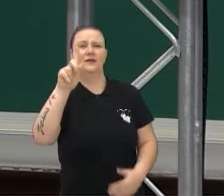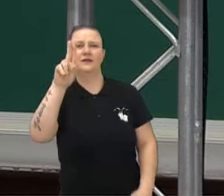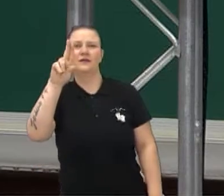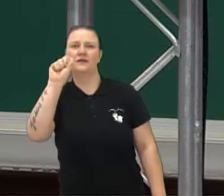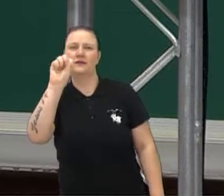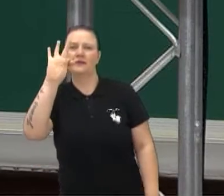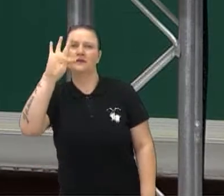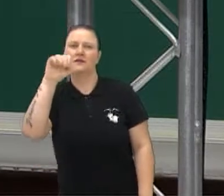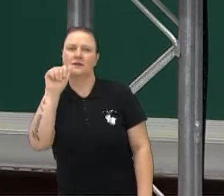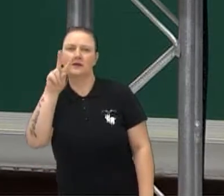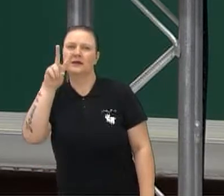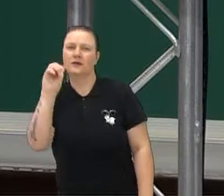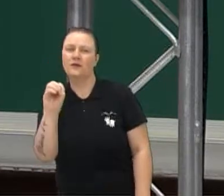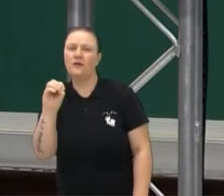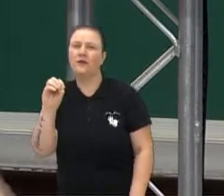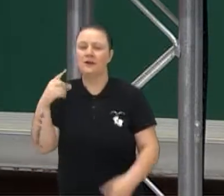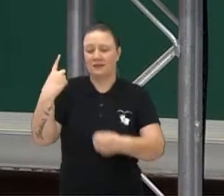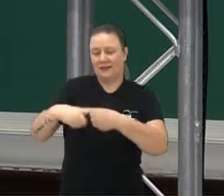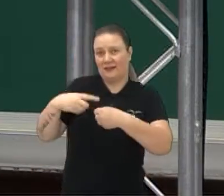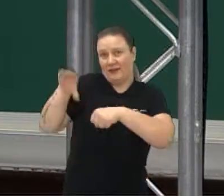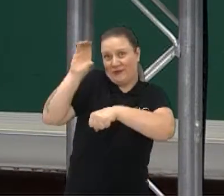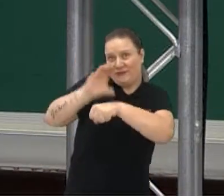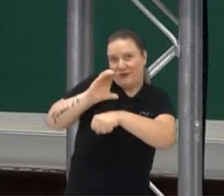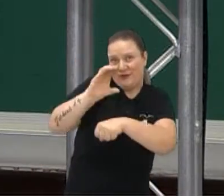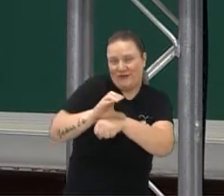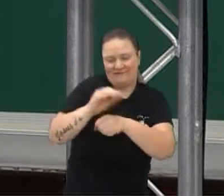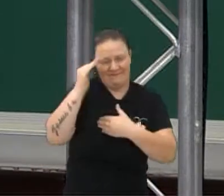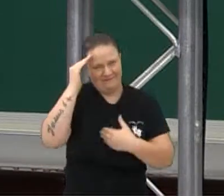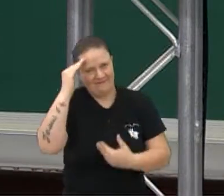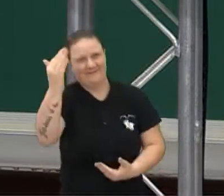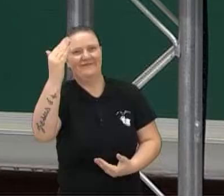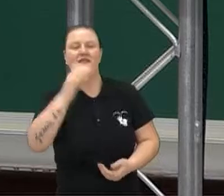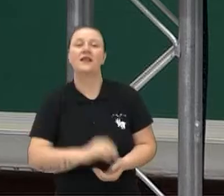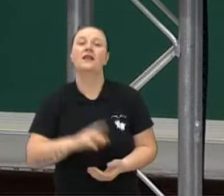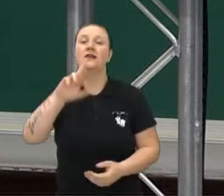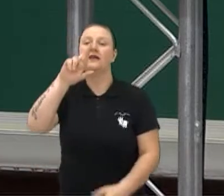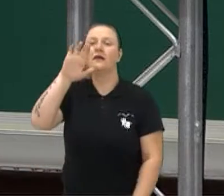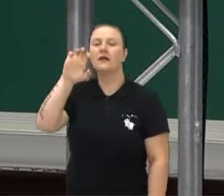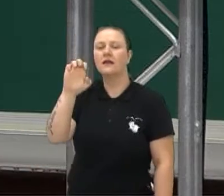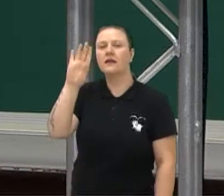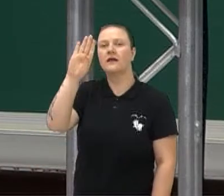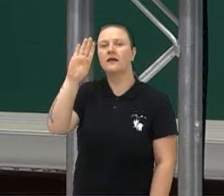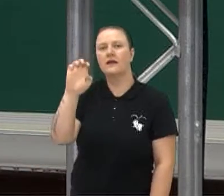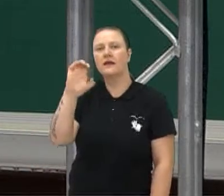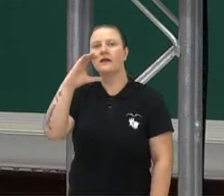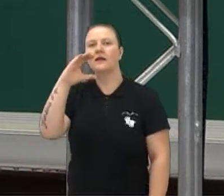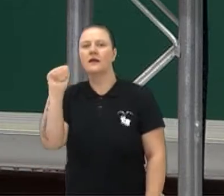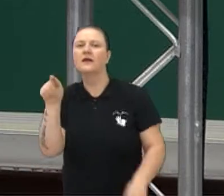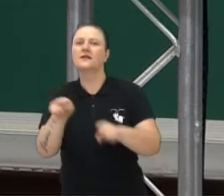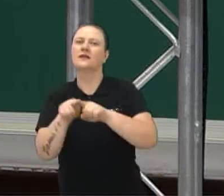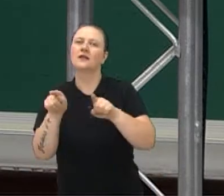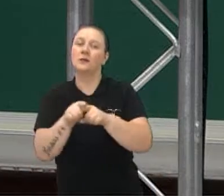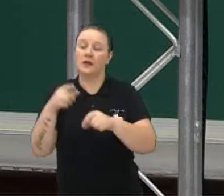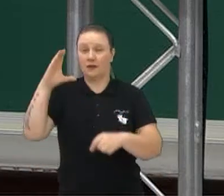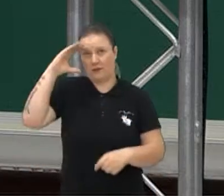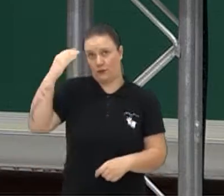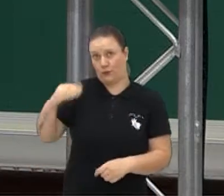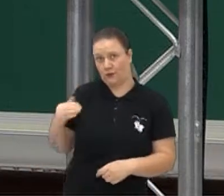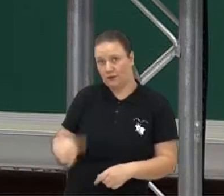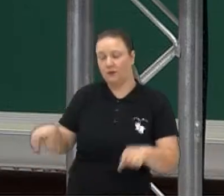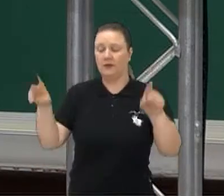Lopes Freitas de Colombo. Salve, Gustavo! Rebeca Raiane, do Santa Cândida, Curitiba.